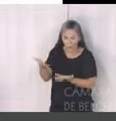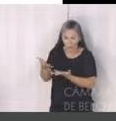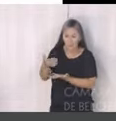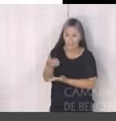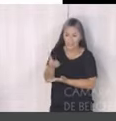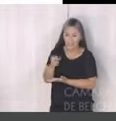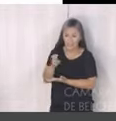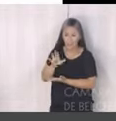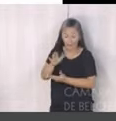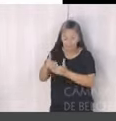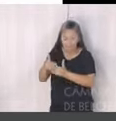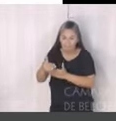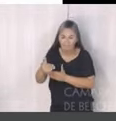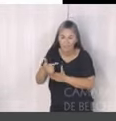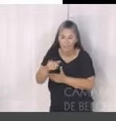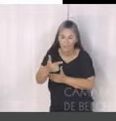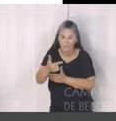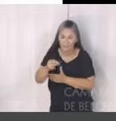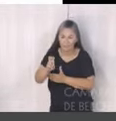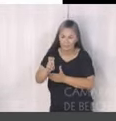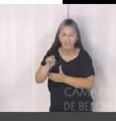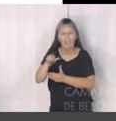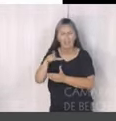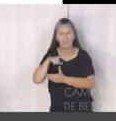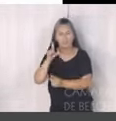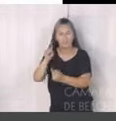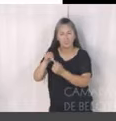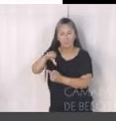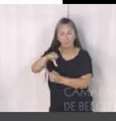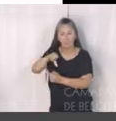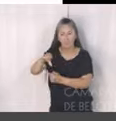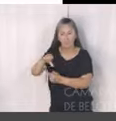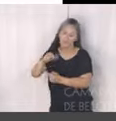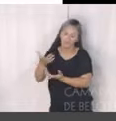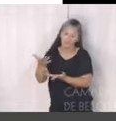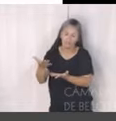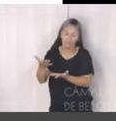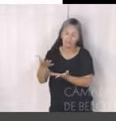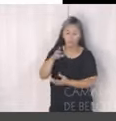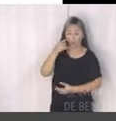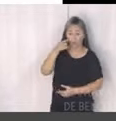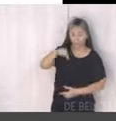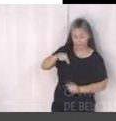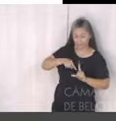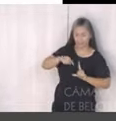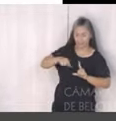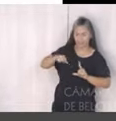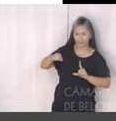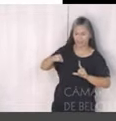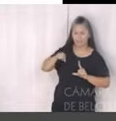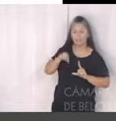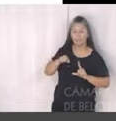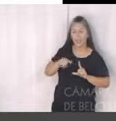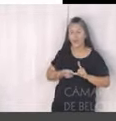2025 é de 99 ocorrências. Na parte de baixo, quantitativo de ocorrências de crimes,